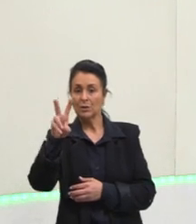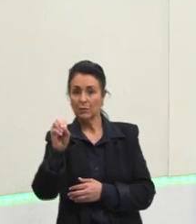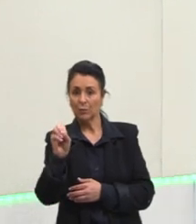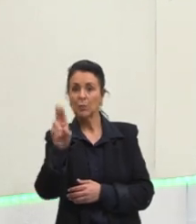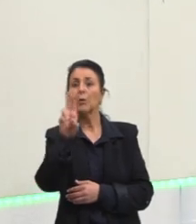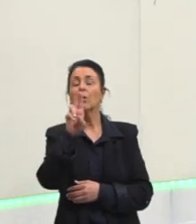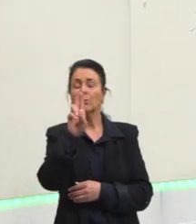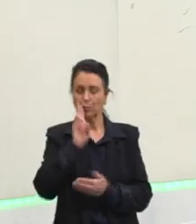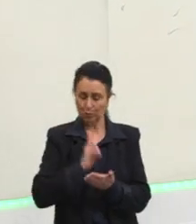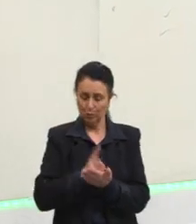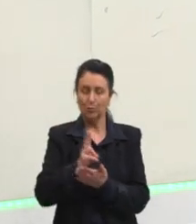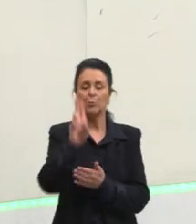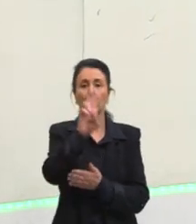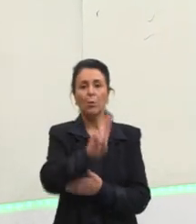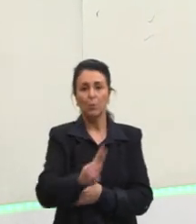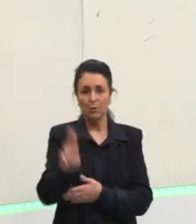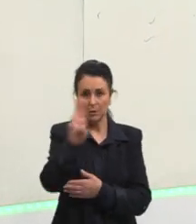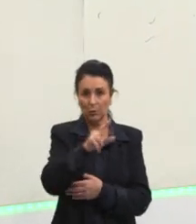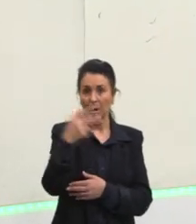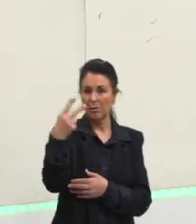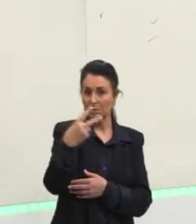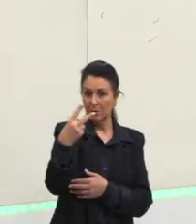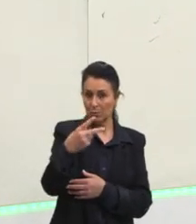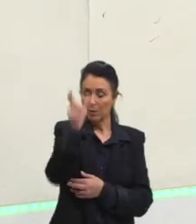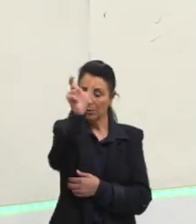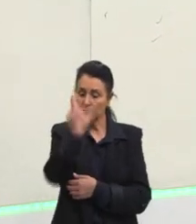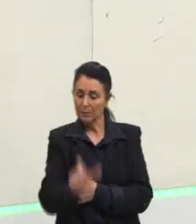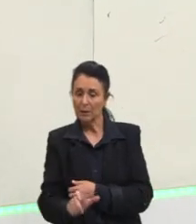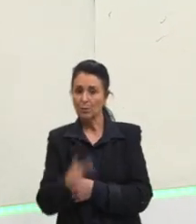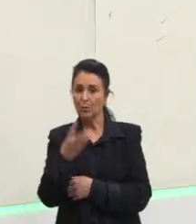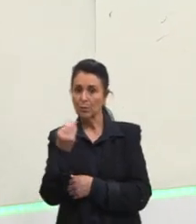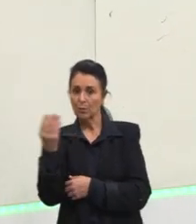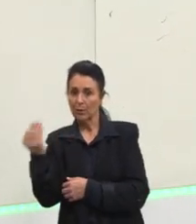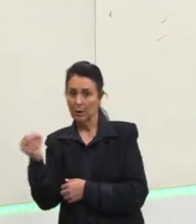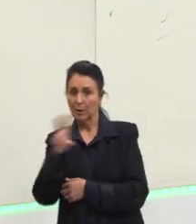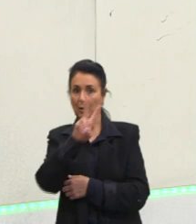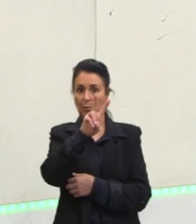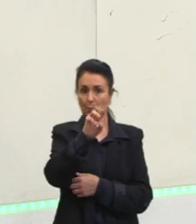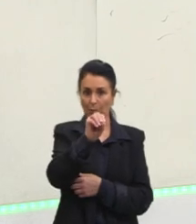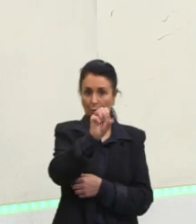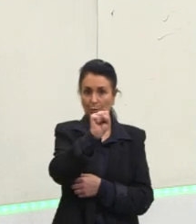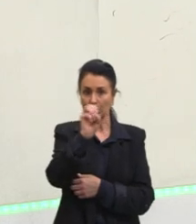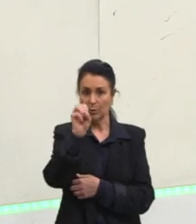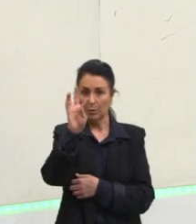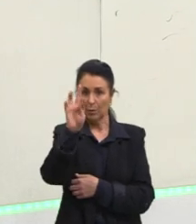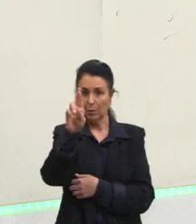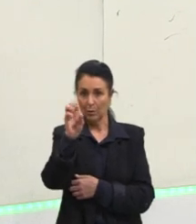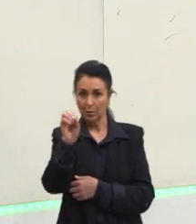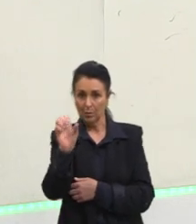vosotros, segunda persona, plural, vosotros. E aí, por exemplo,